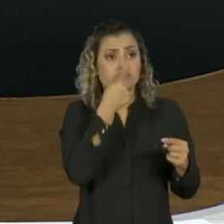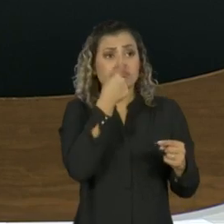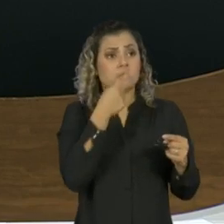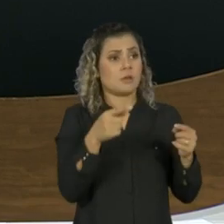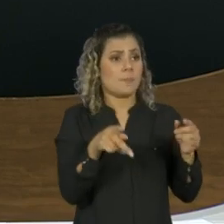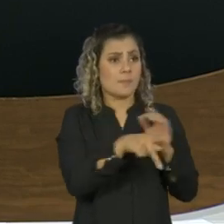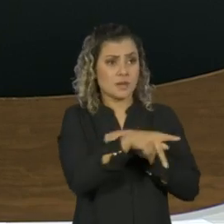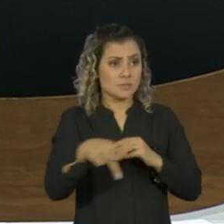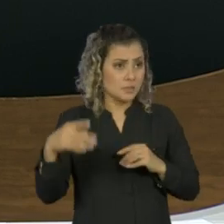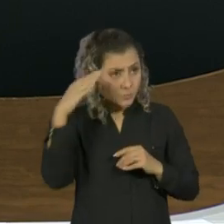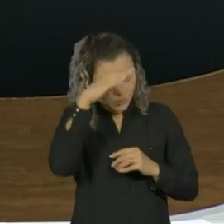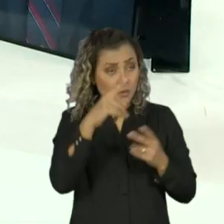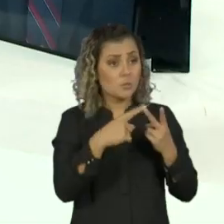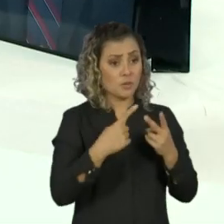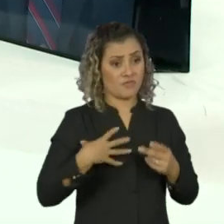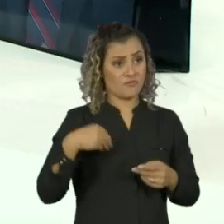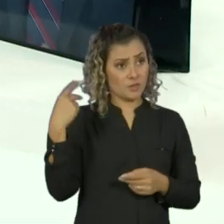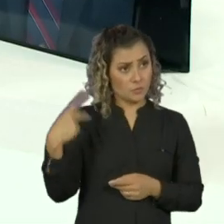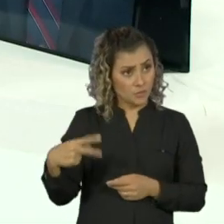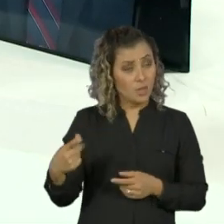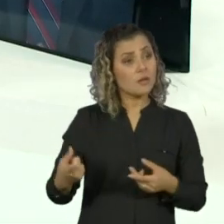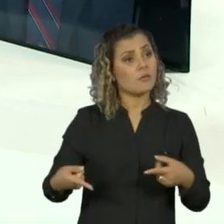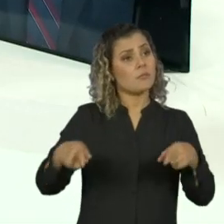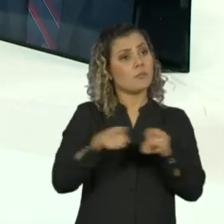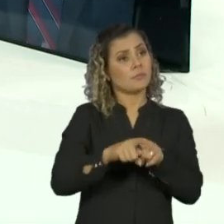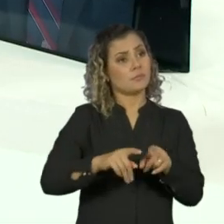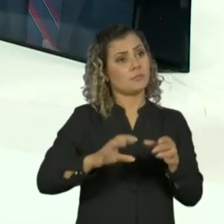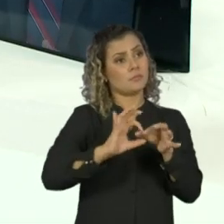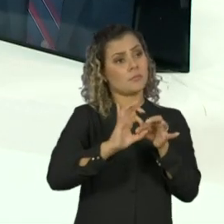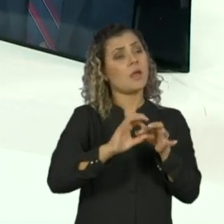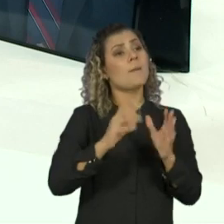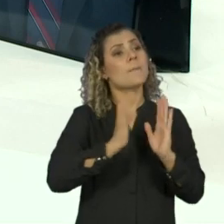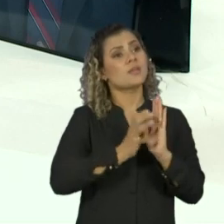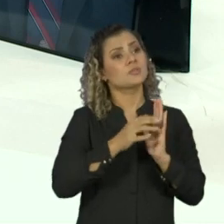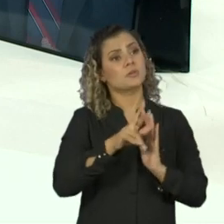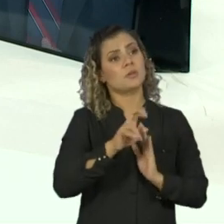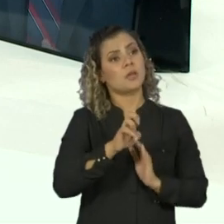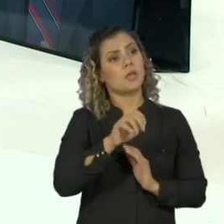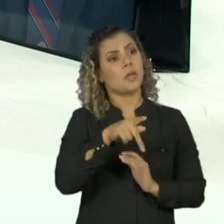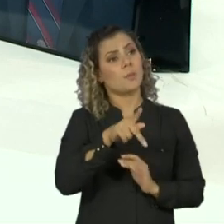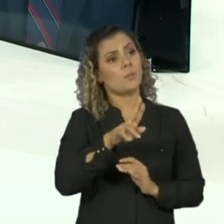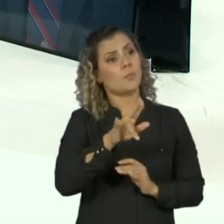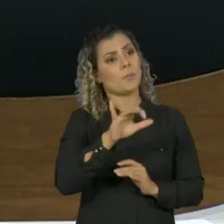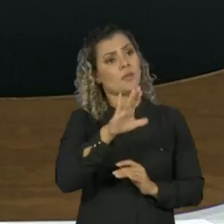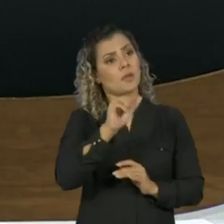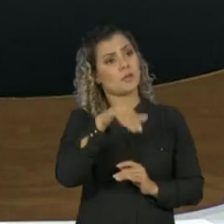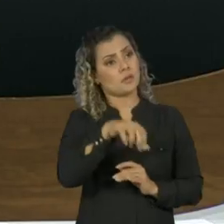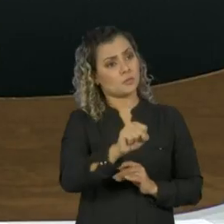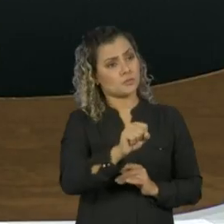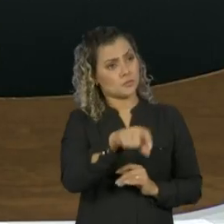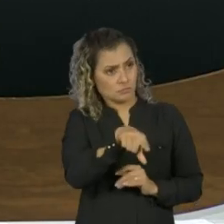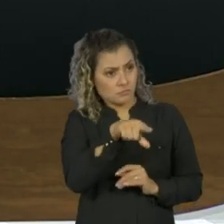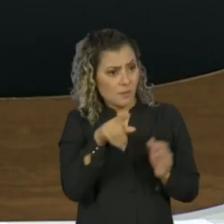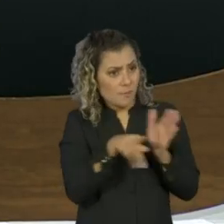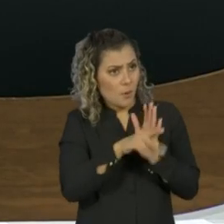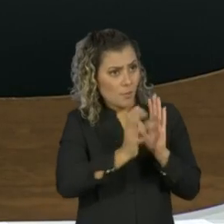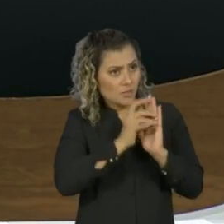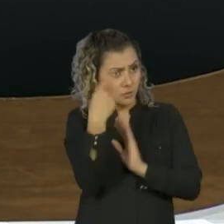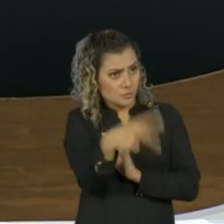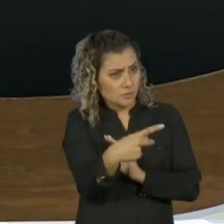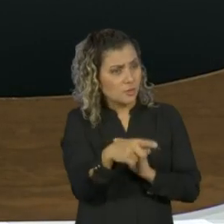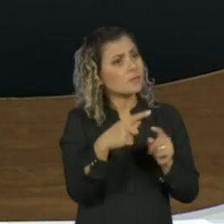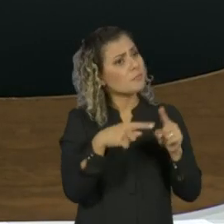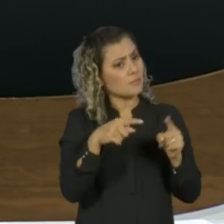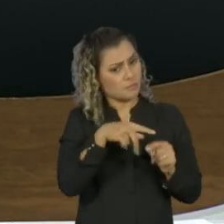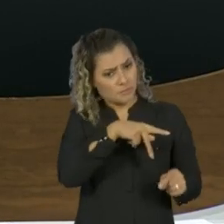inclusive o filho do presidente se filiou ao Republicanos, que é o mesmo partido do prefeito. E tudo indica que a